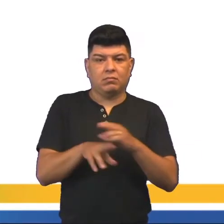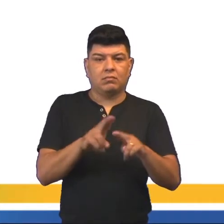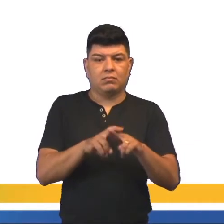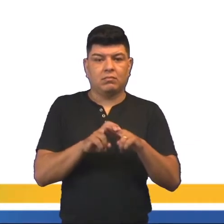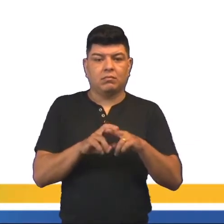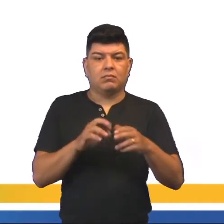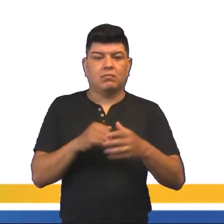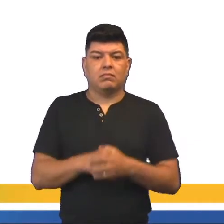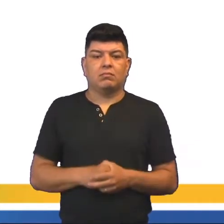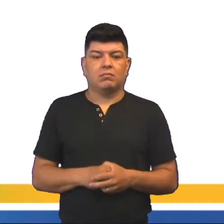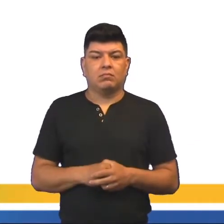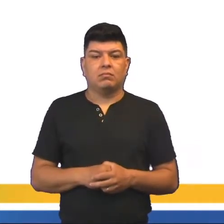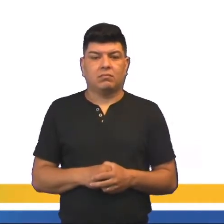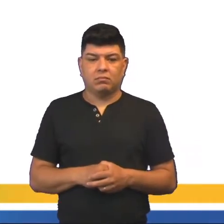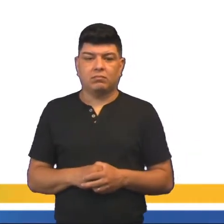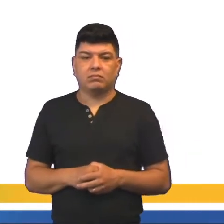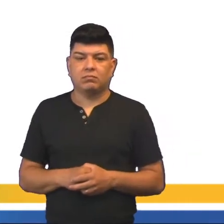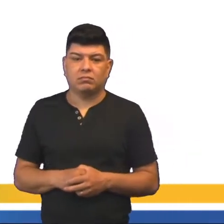riquezas.